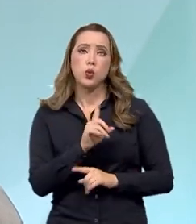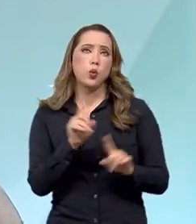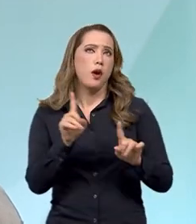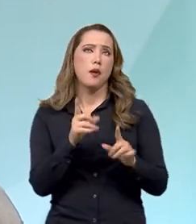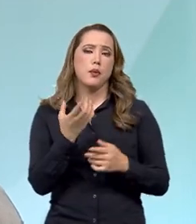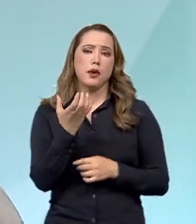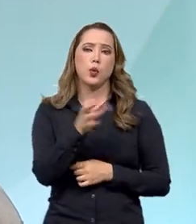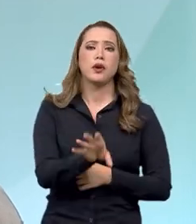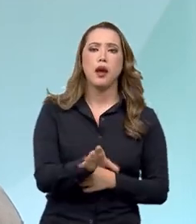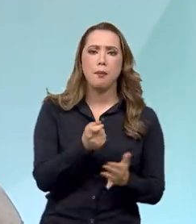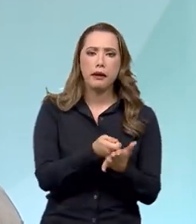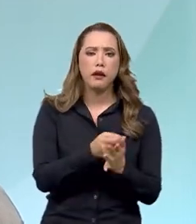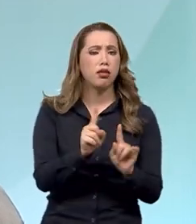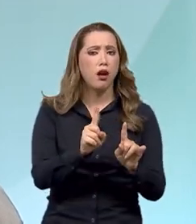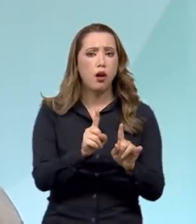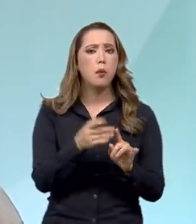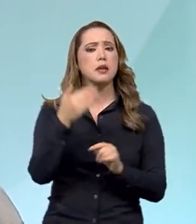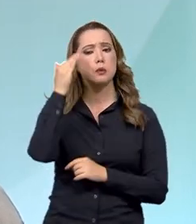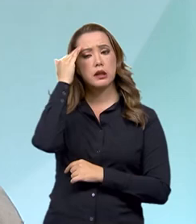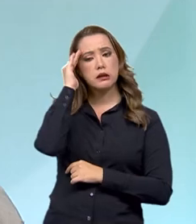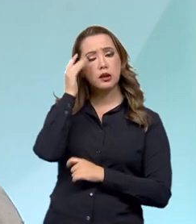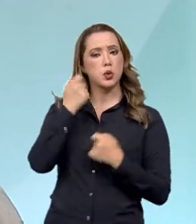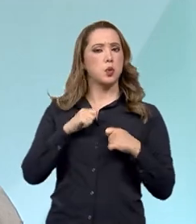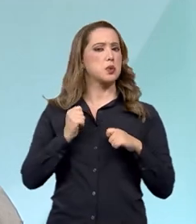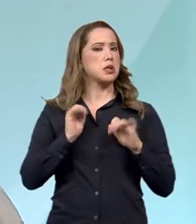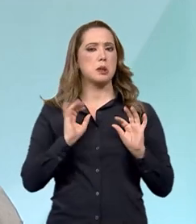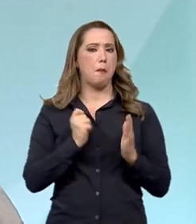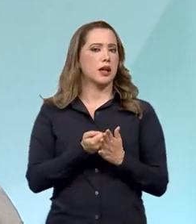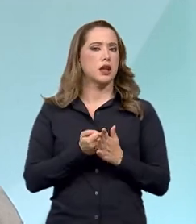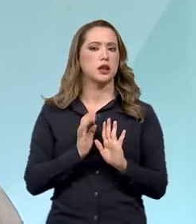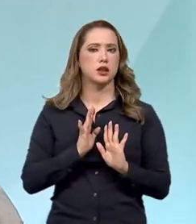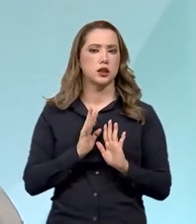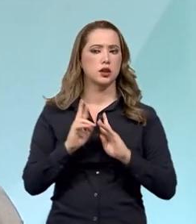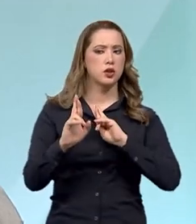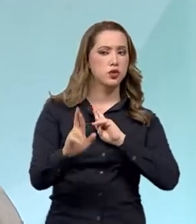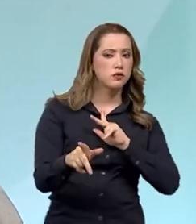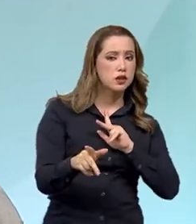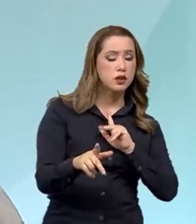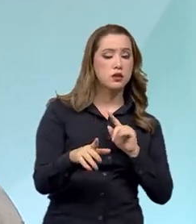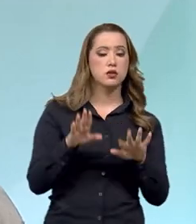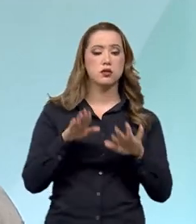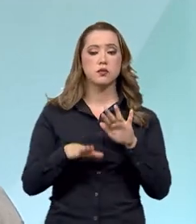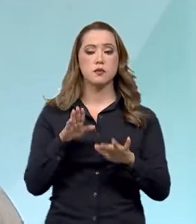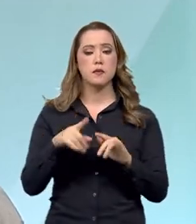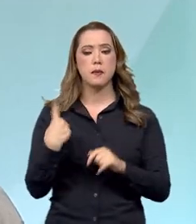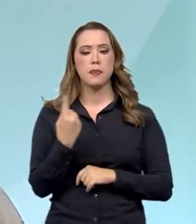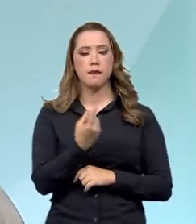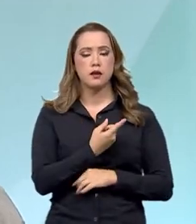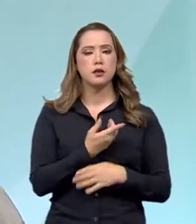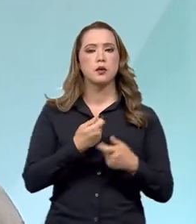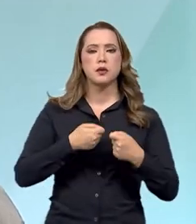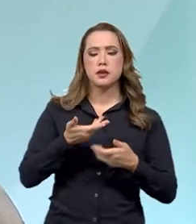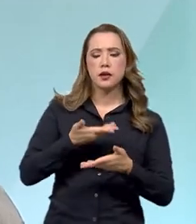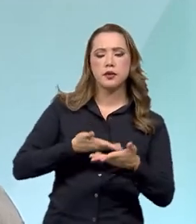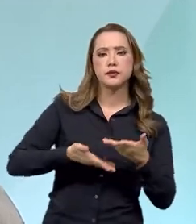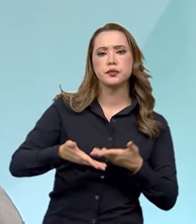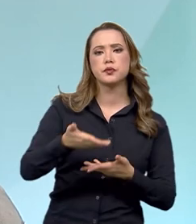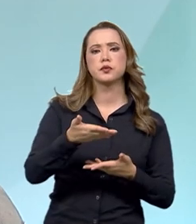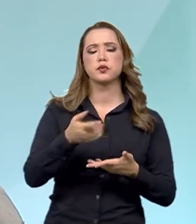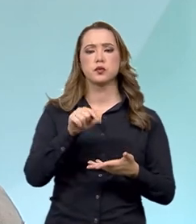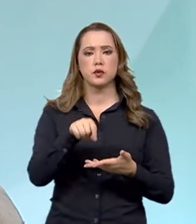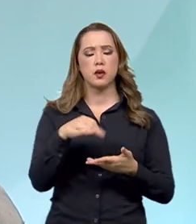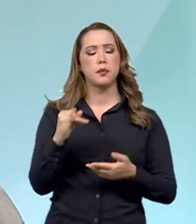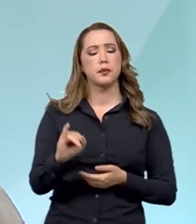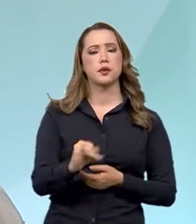equivocada, porém sem a gente poder dizer que não seja igualmente razoável. E aí é necessário, eu acho que é